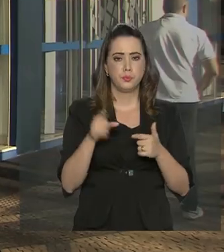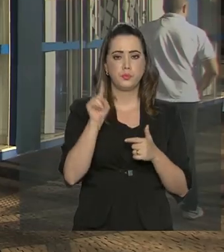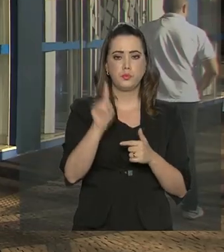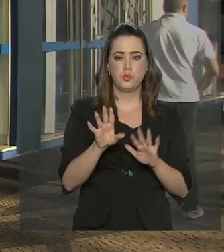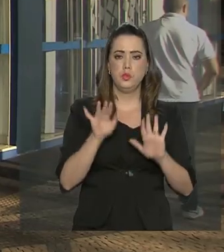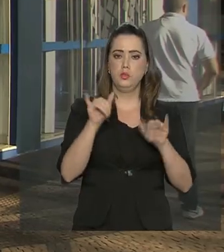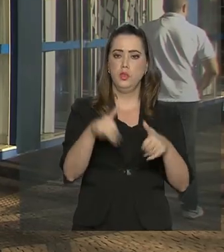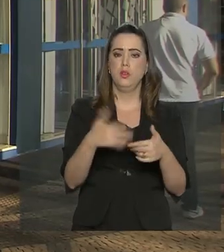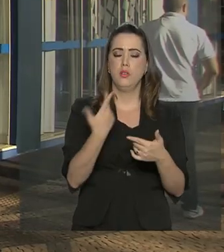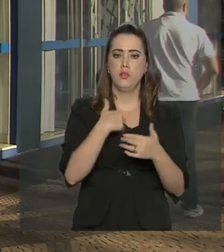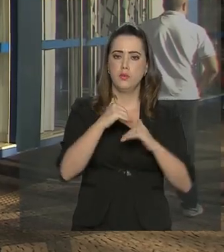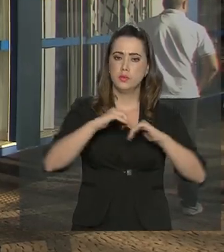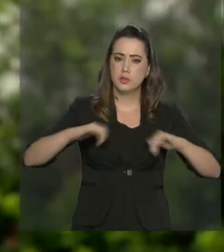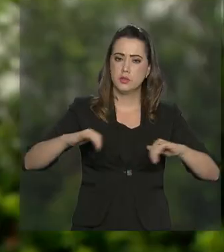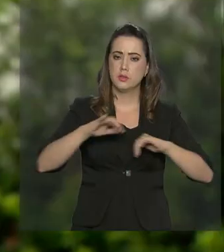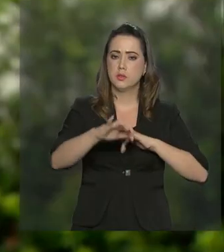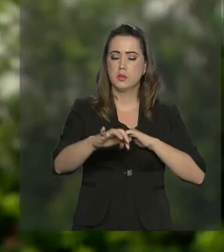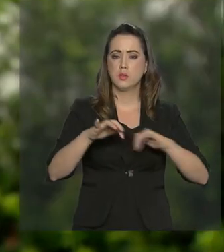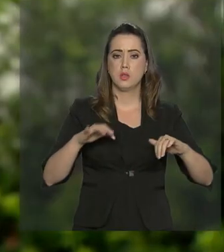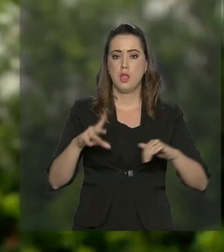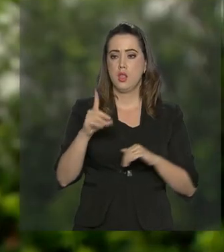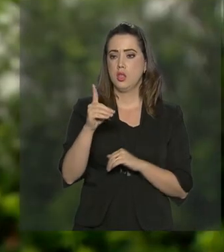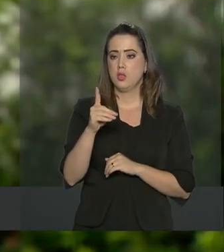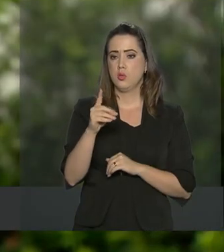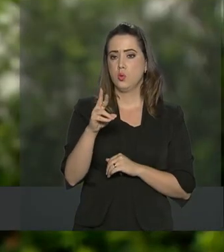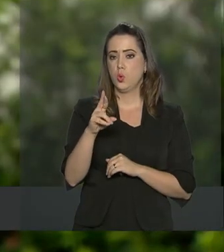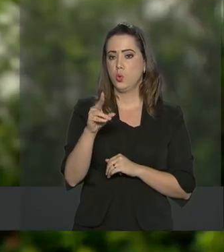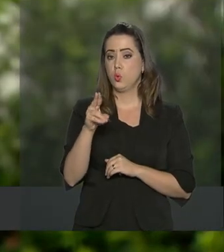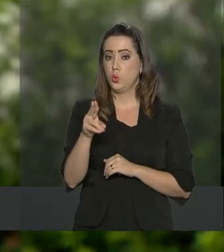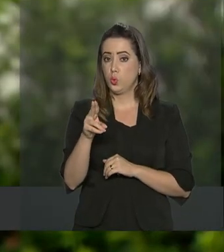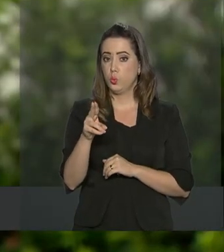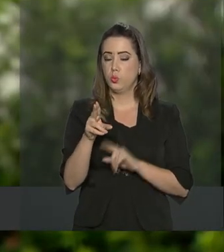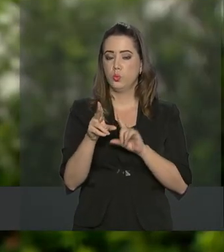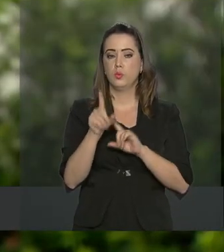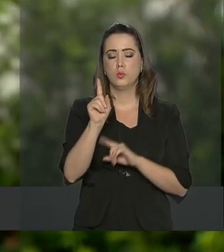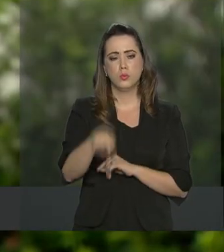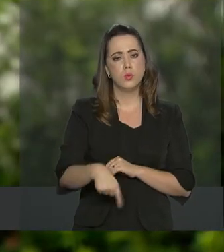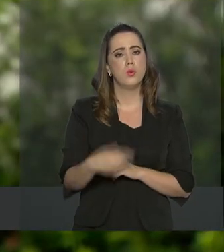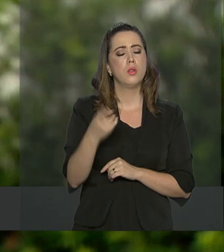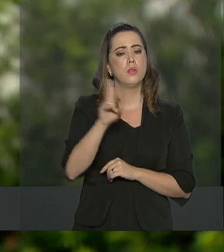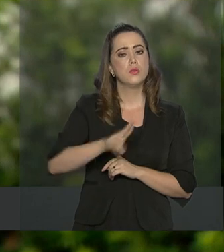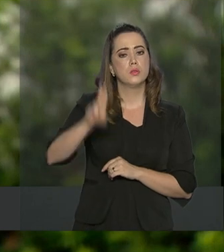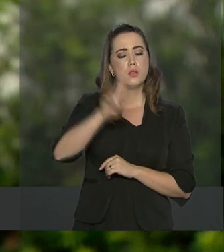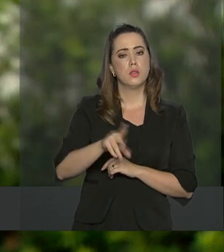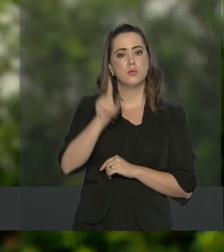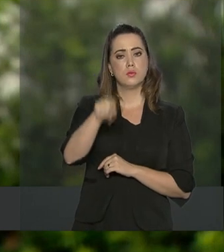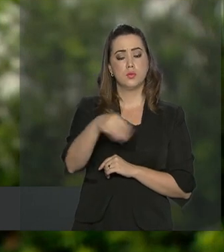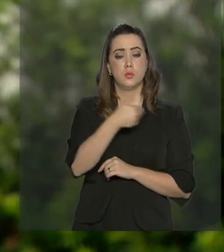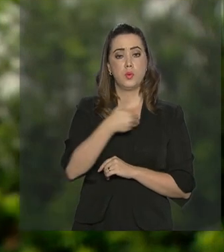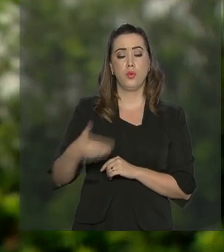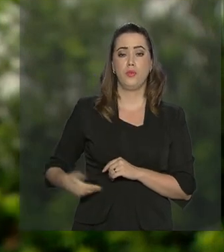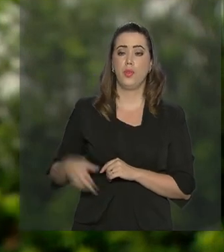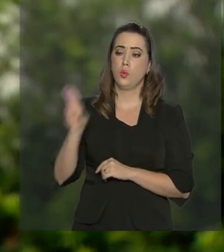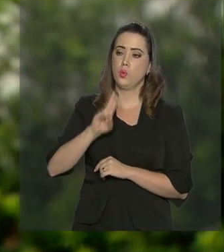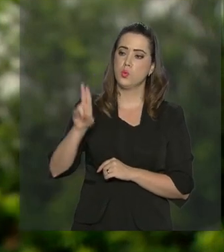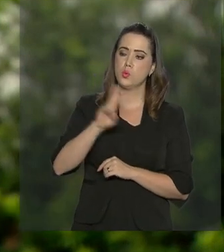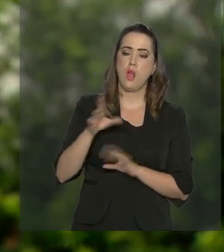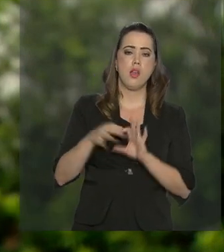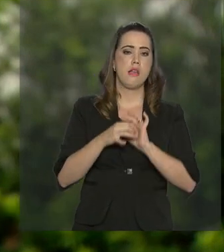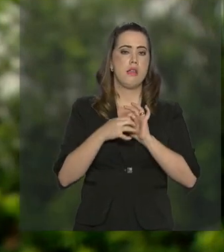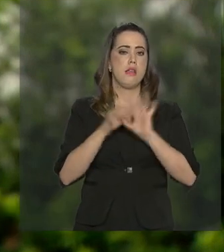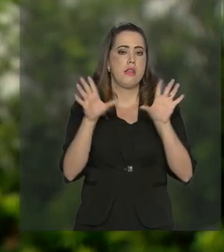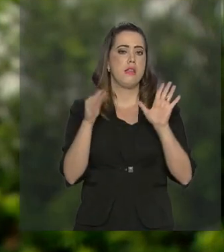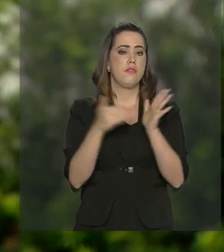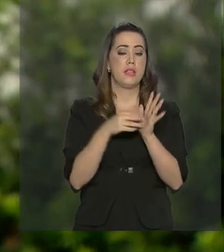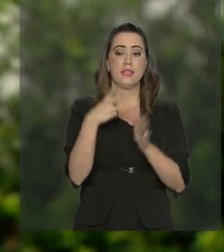União na Seguridade Social. A desvinculação das receitas da União, a DRU, é um instrumento que permite ao governo usar livremente